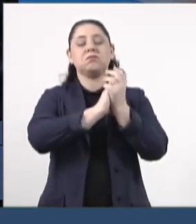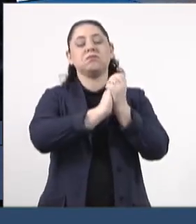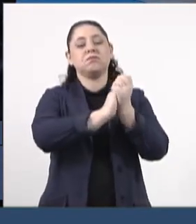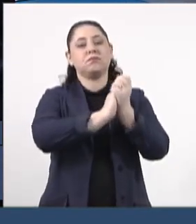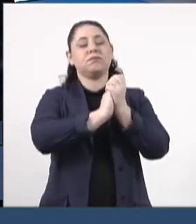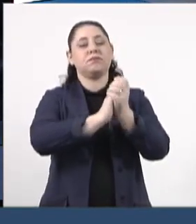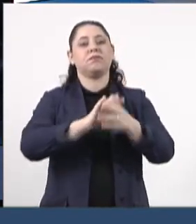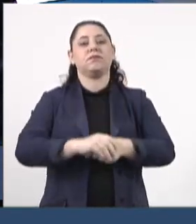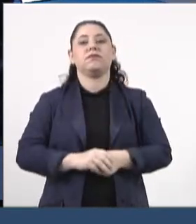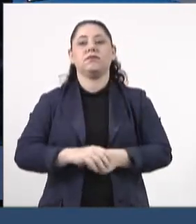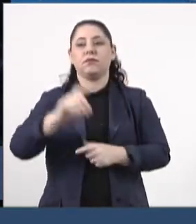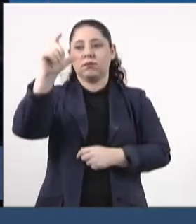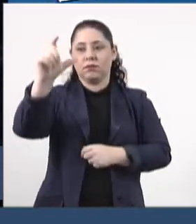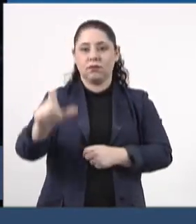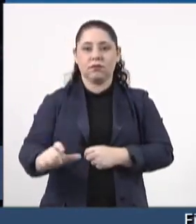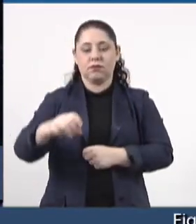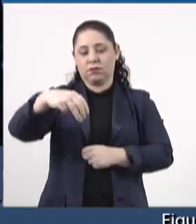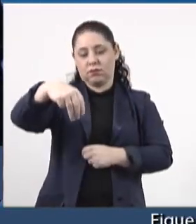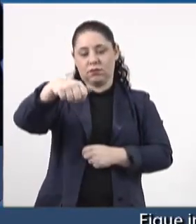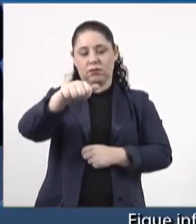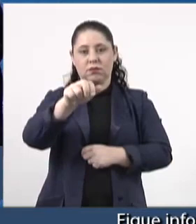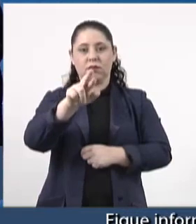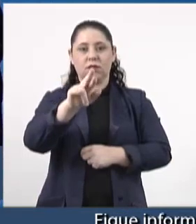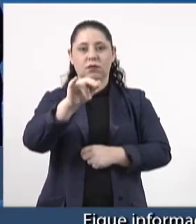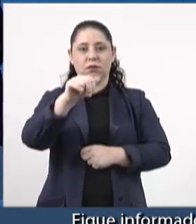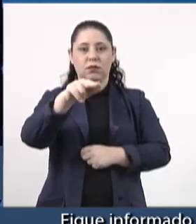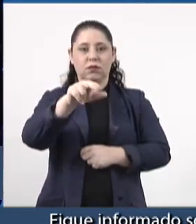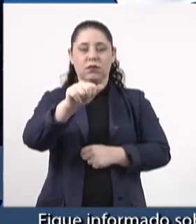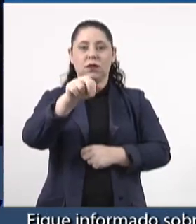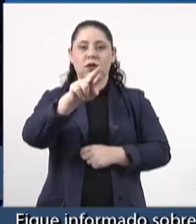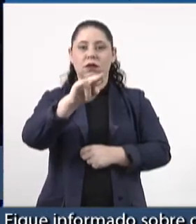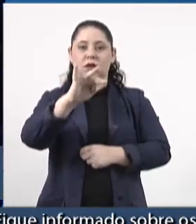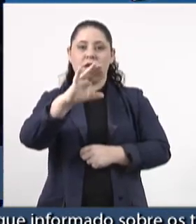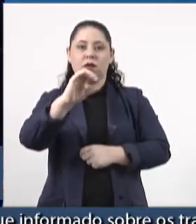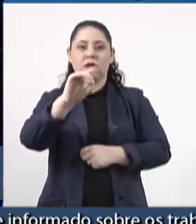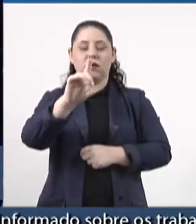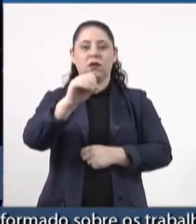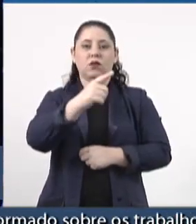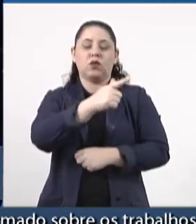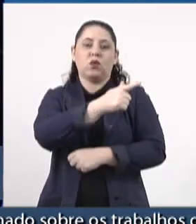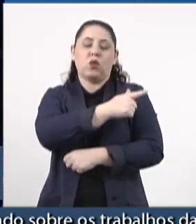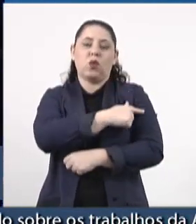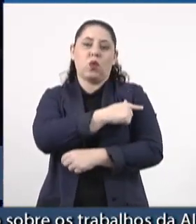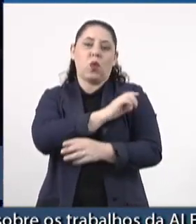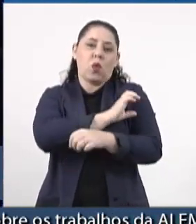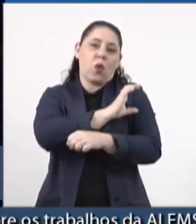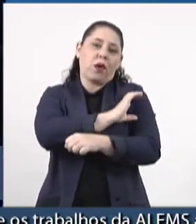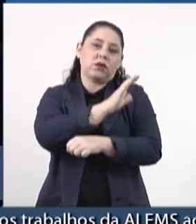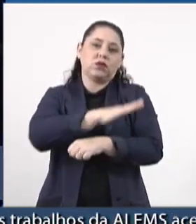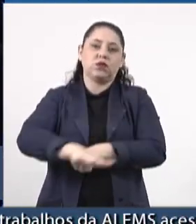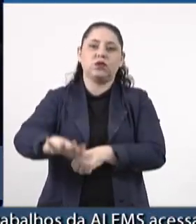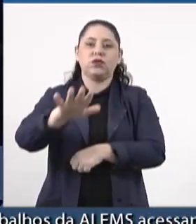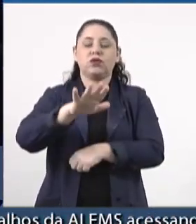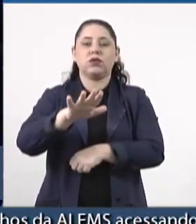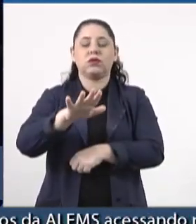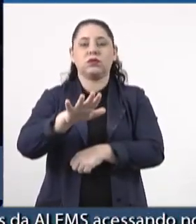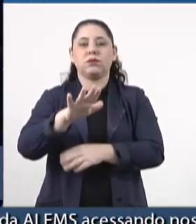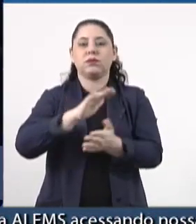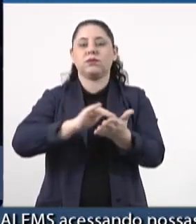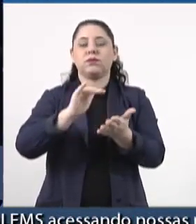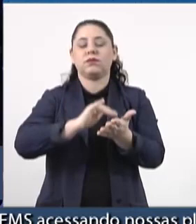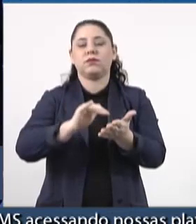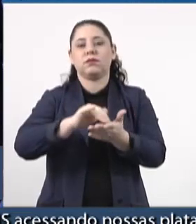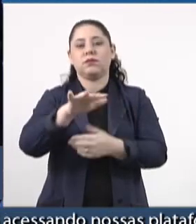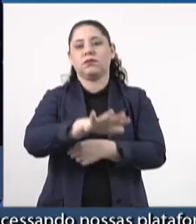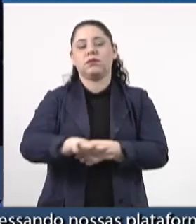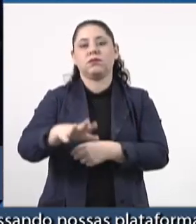congratulação à senhora Marina Ricardo Nunes Viana, pela posse como coordenadora geral do Escritório